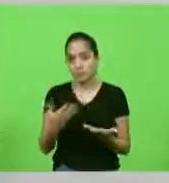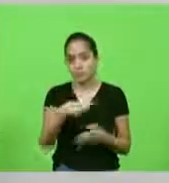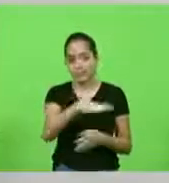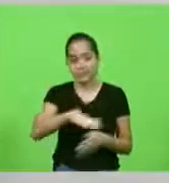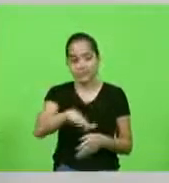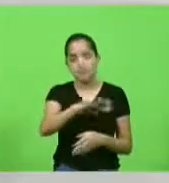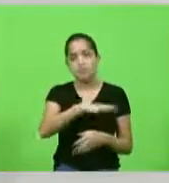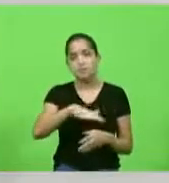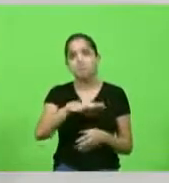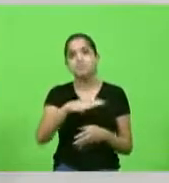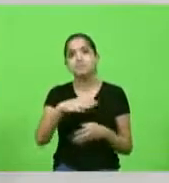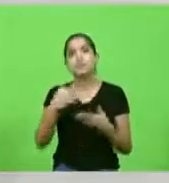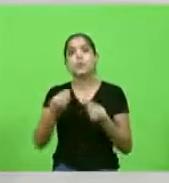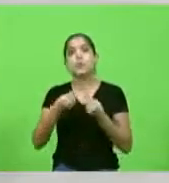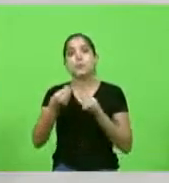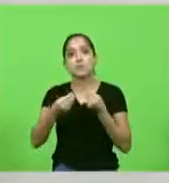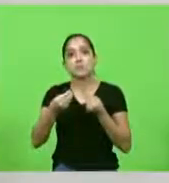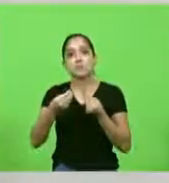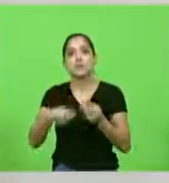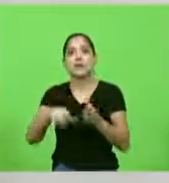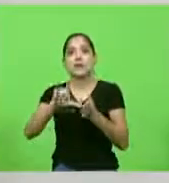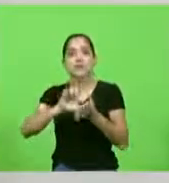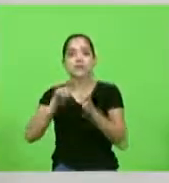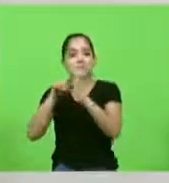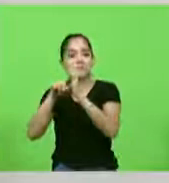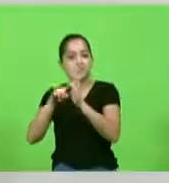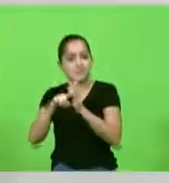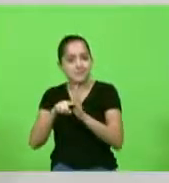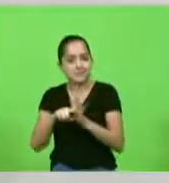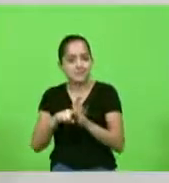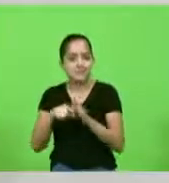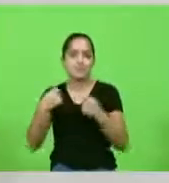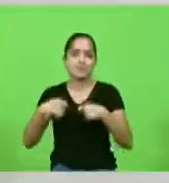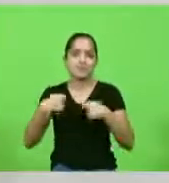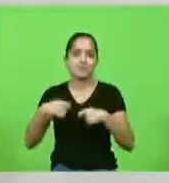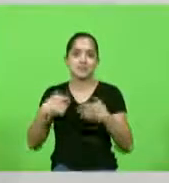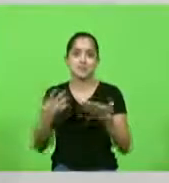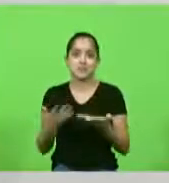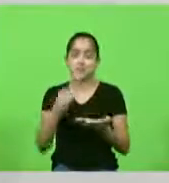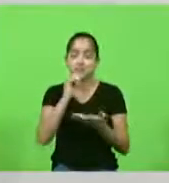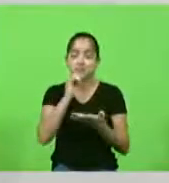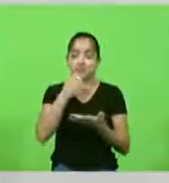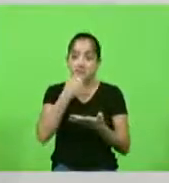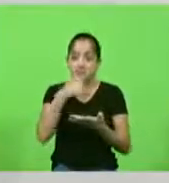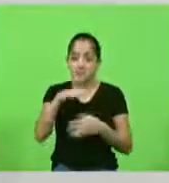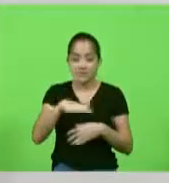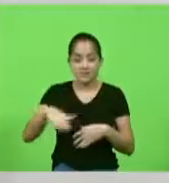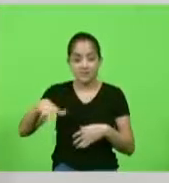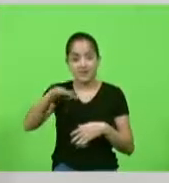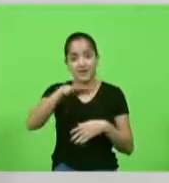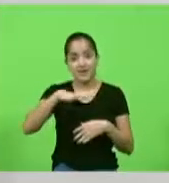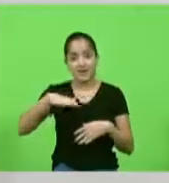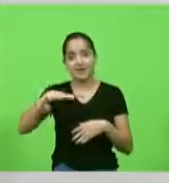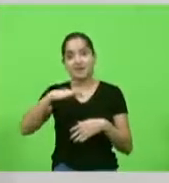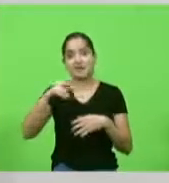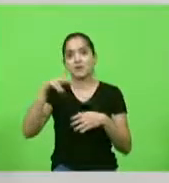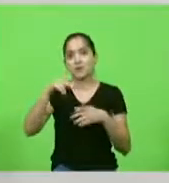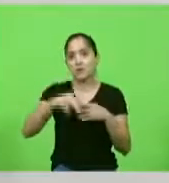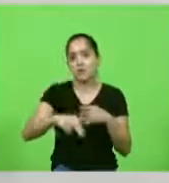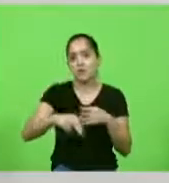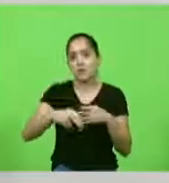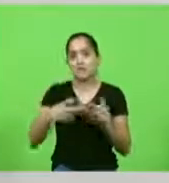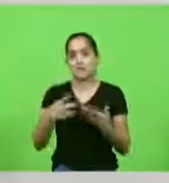através da pesquisa que ali é feita e infelizmente nós estamos com um corte na área da Embrapa de 300